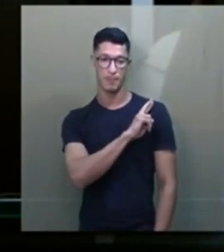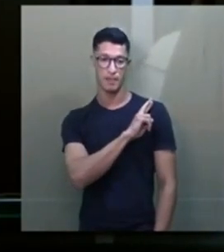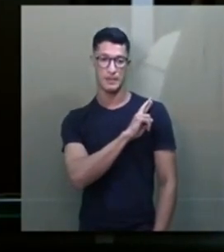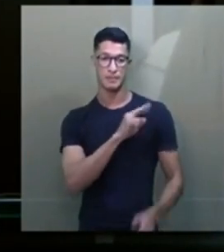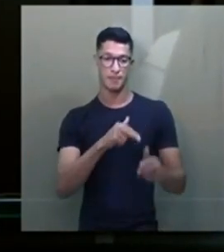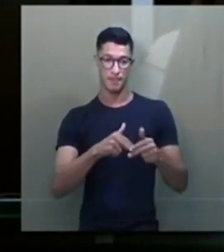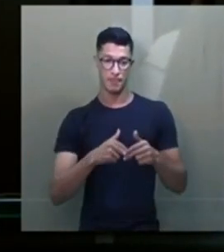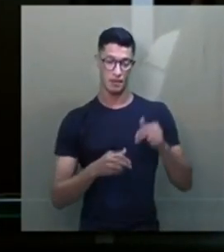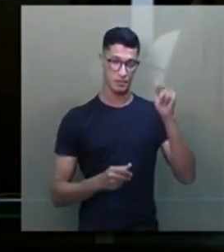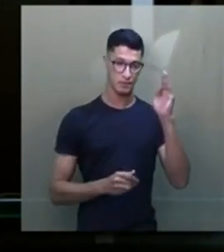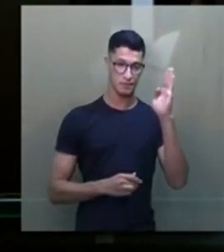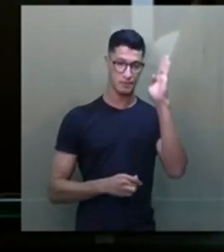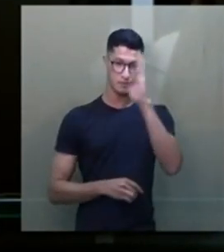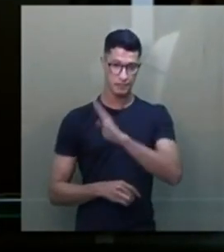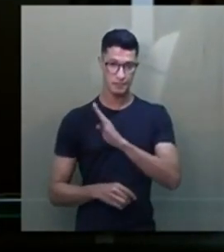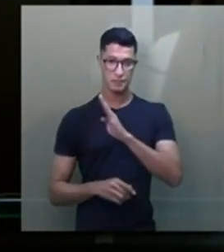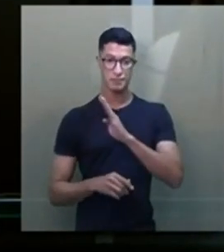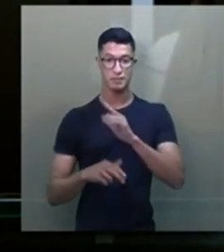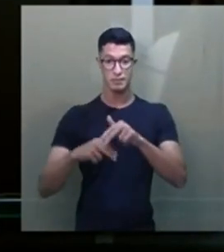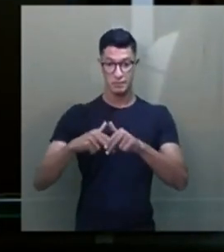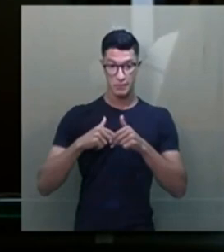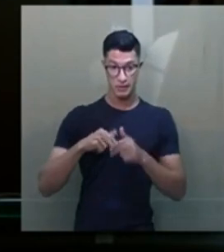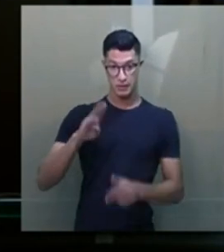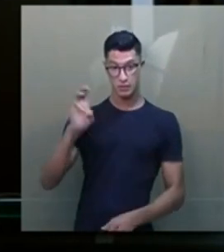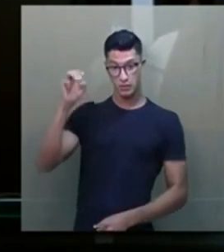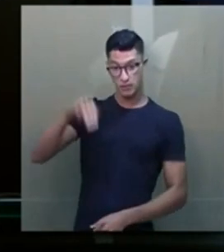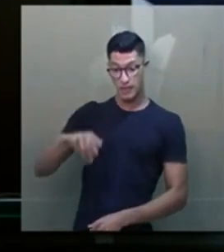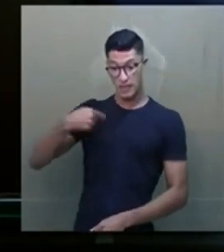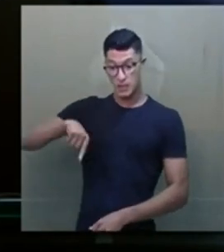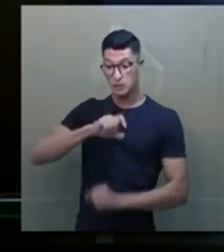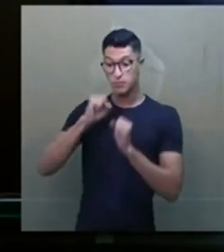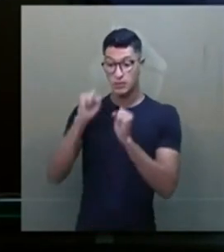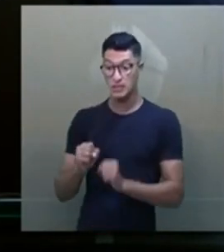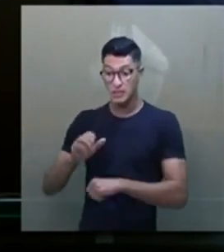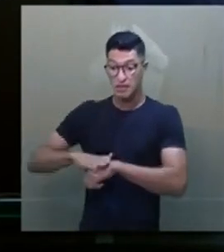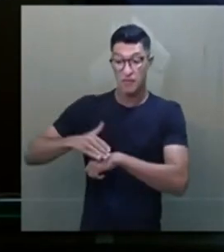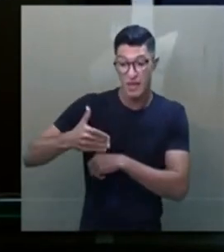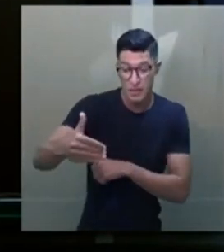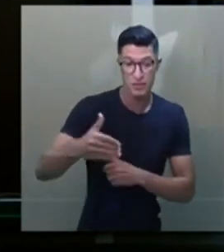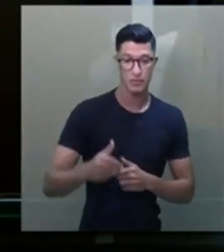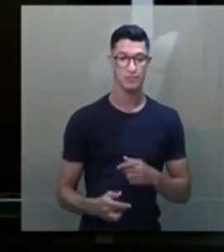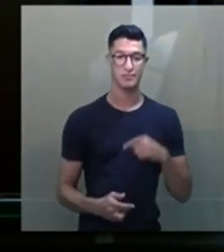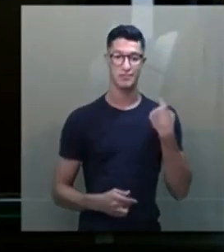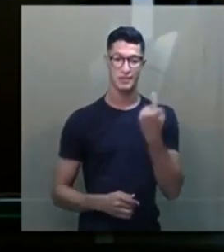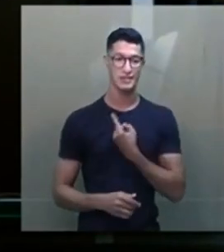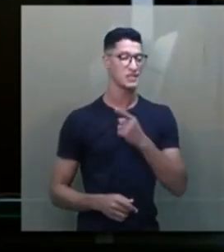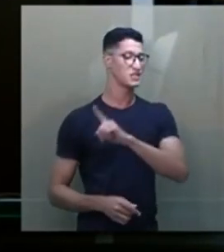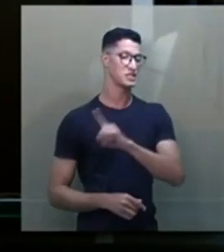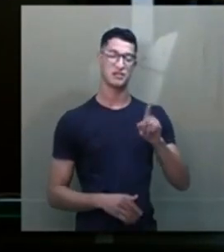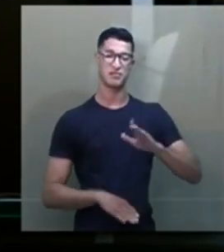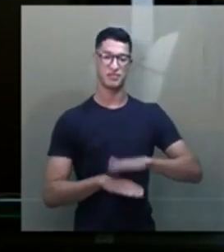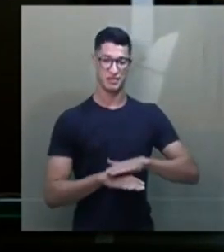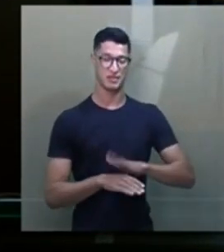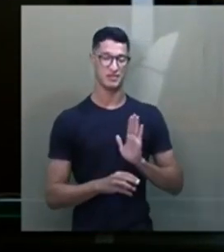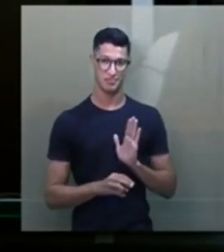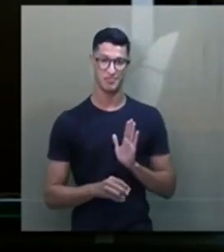pelo mal, decorrente do bem que a gente podia ter feito e a gente não fez.